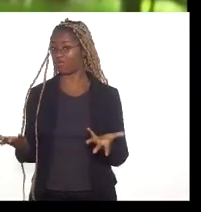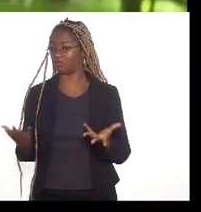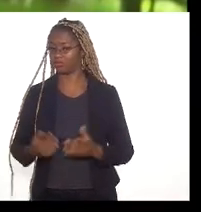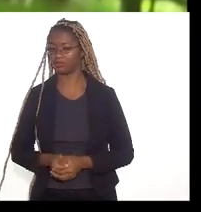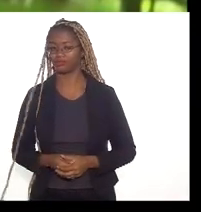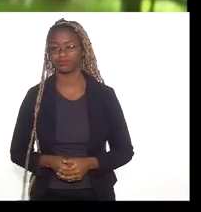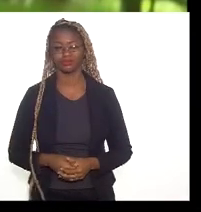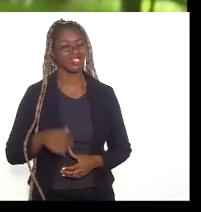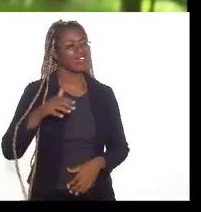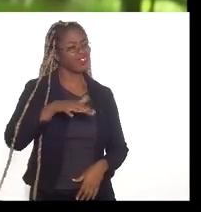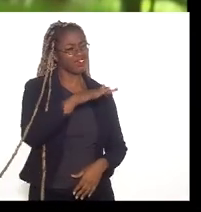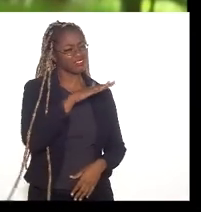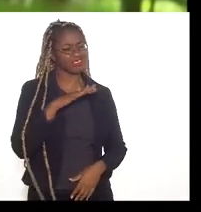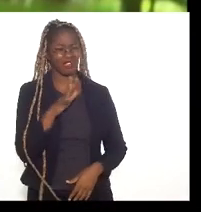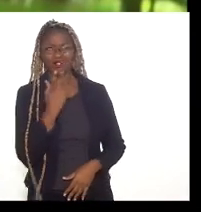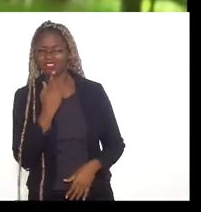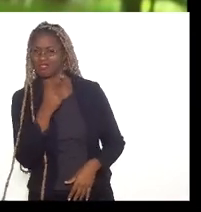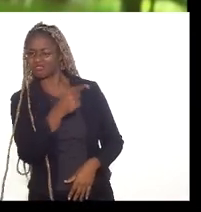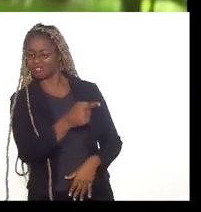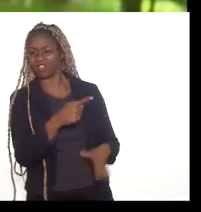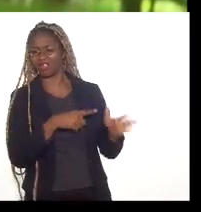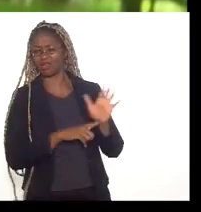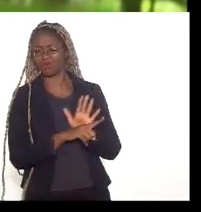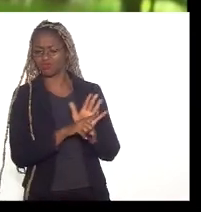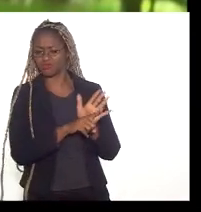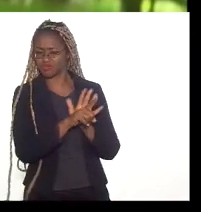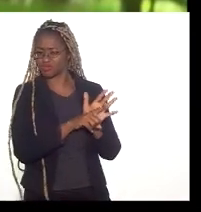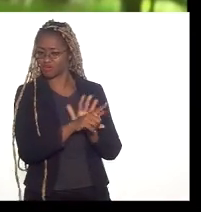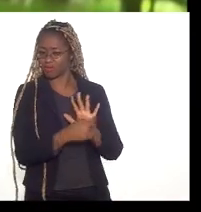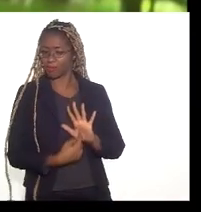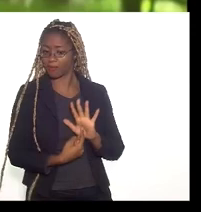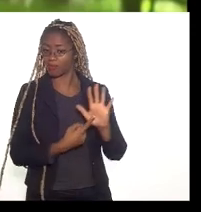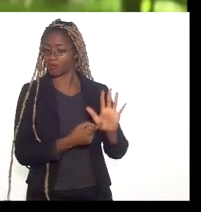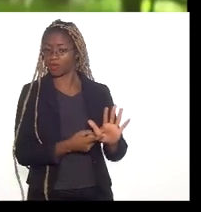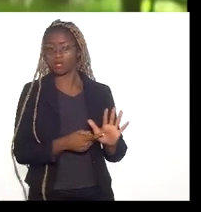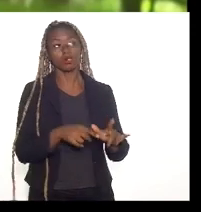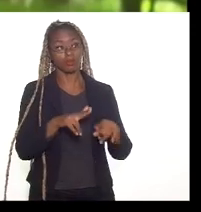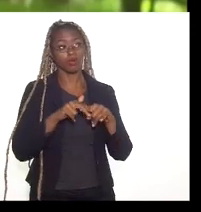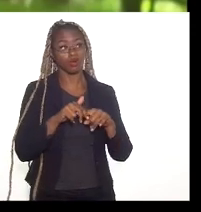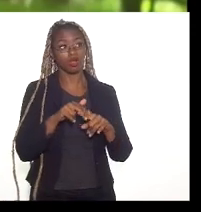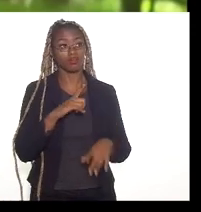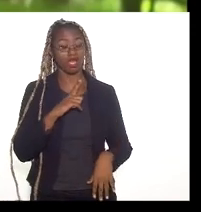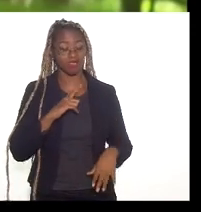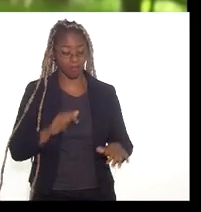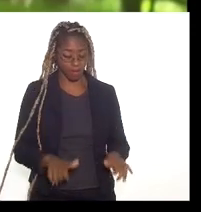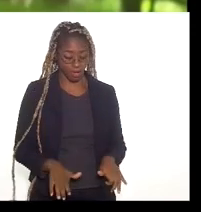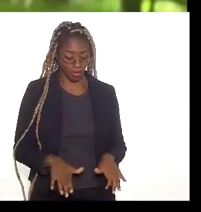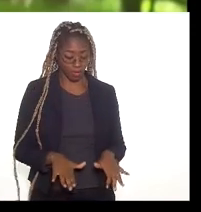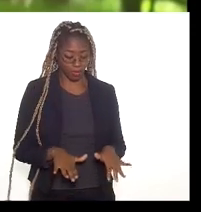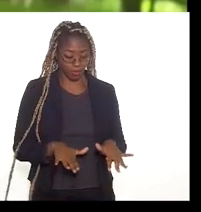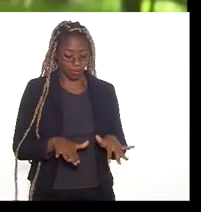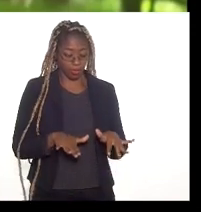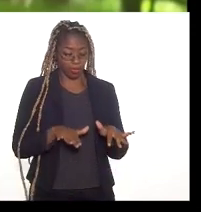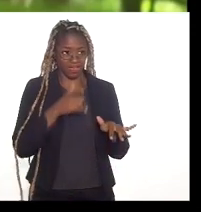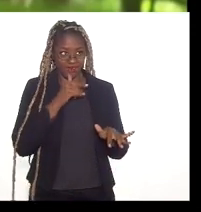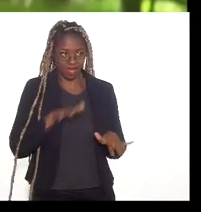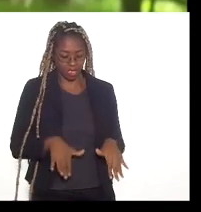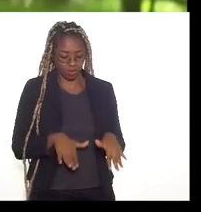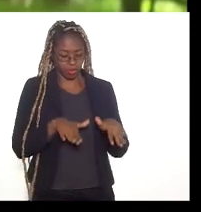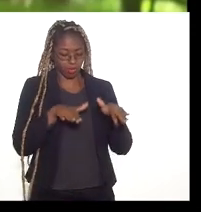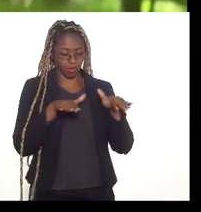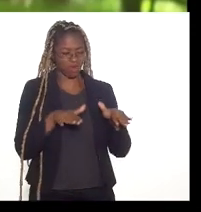aquela área, indicada por vários estudos como altamente suscetível a inundações, pode vir a ser muito